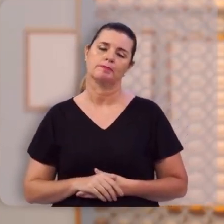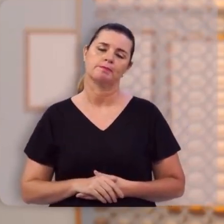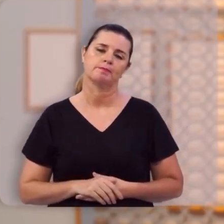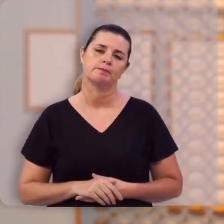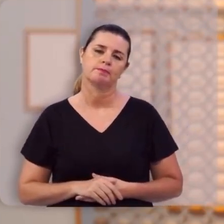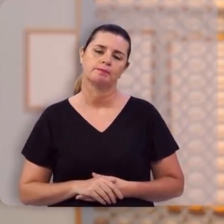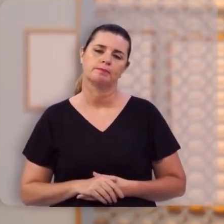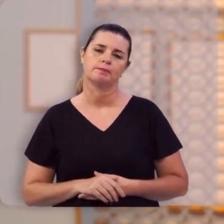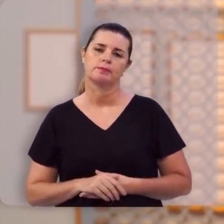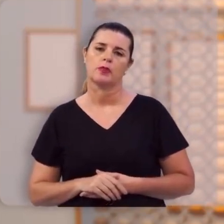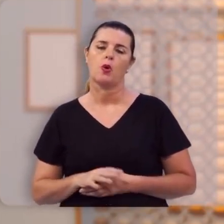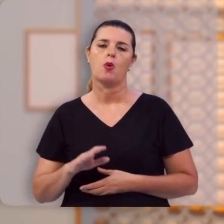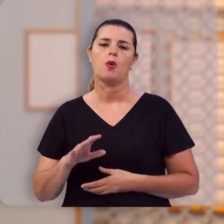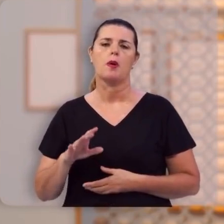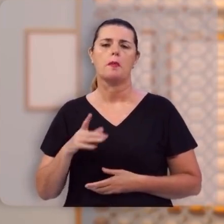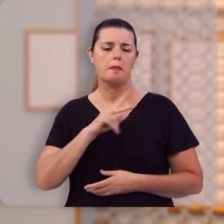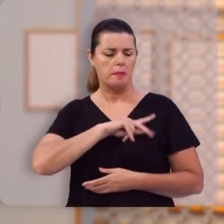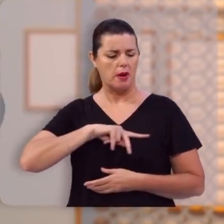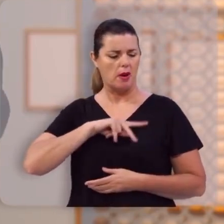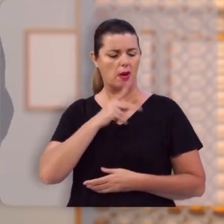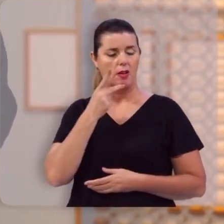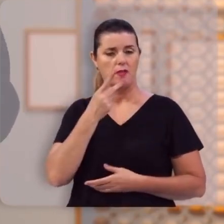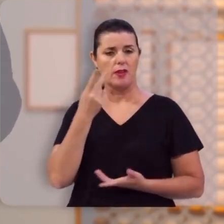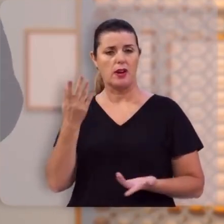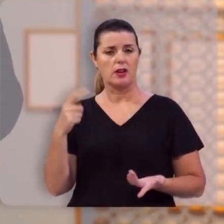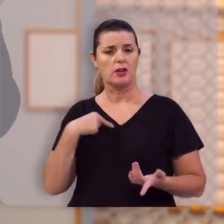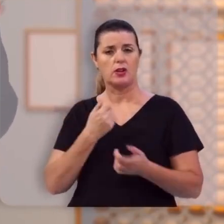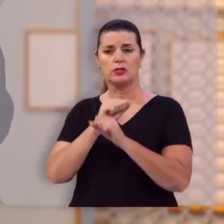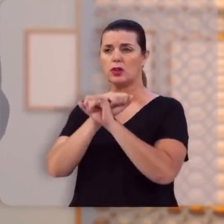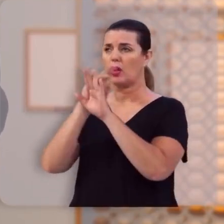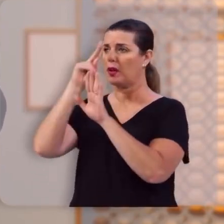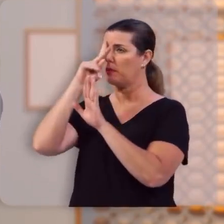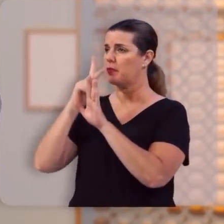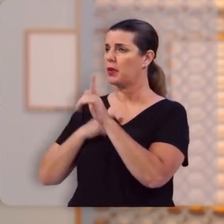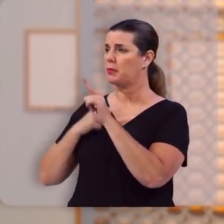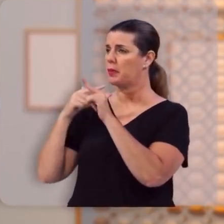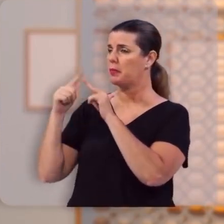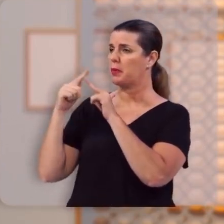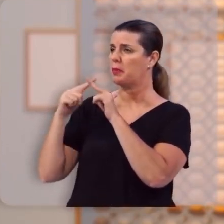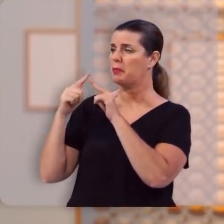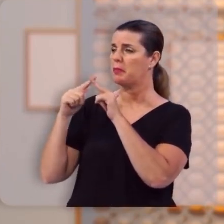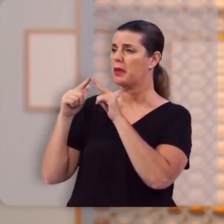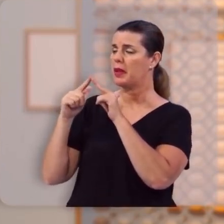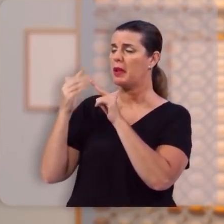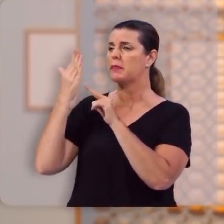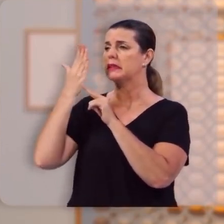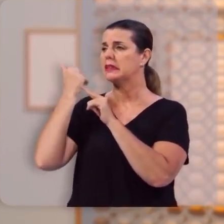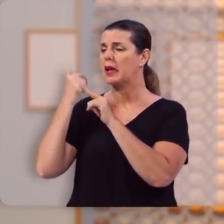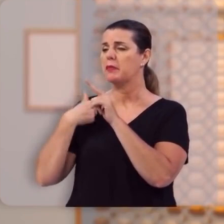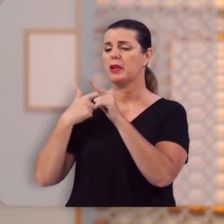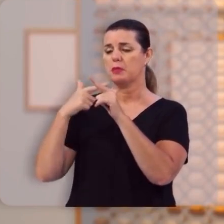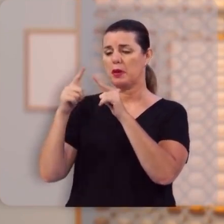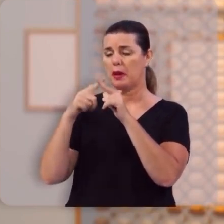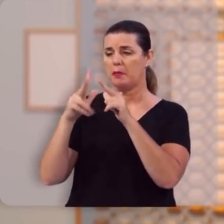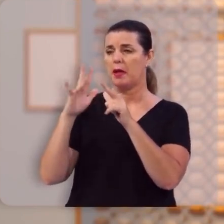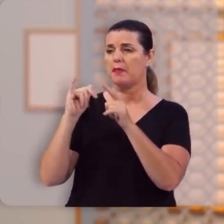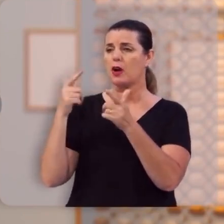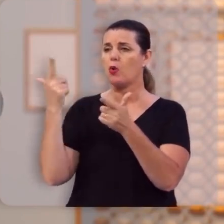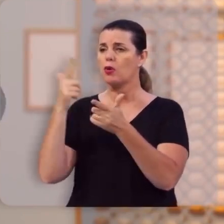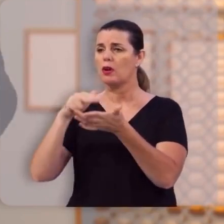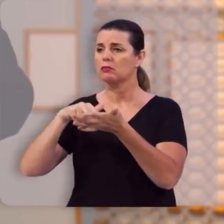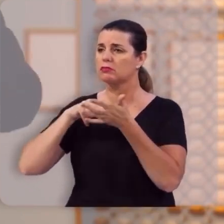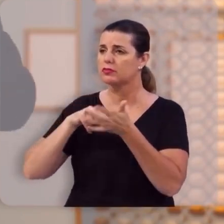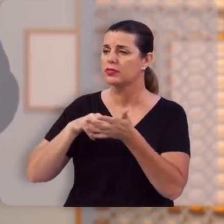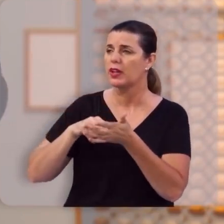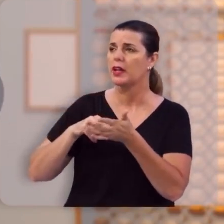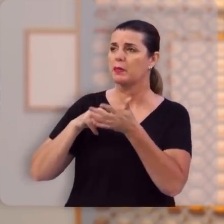O apóstolo Paulo vai dizer, e não apenas isso, mas nos gloriamos nas próprias tribulações, sabendo que a tribulação produz perseverança,